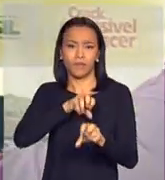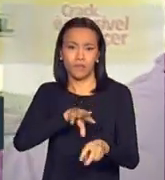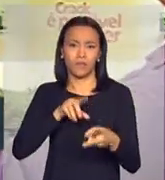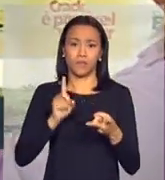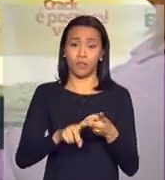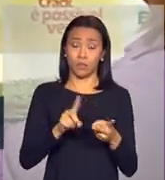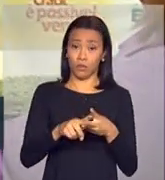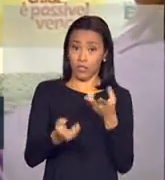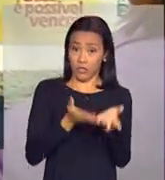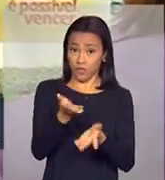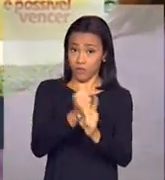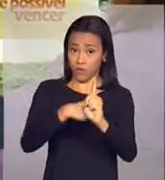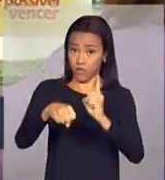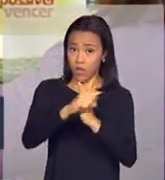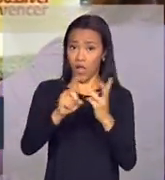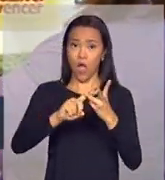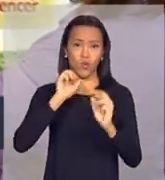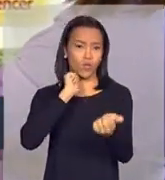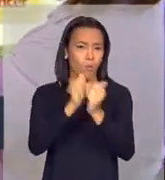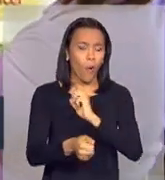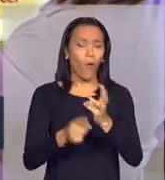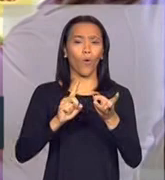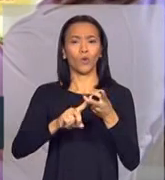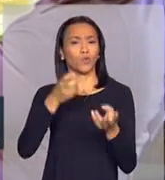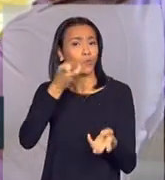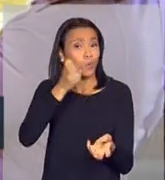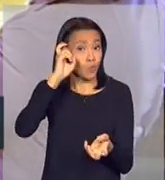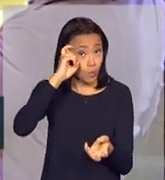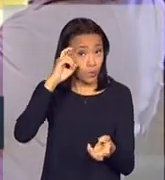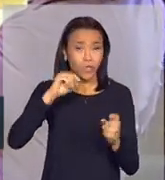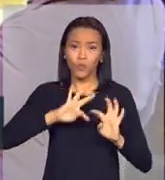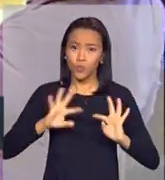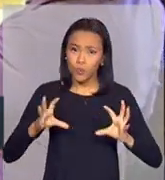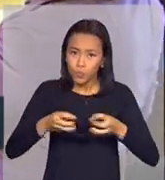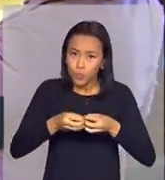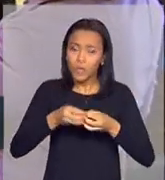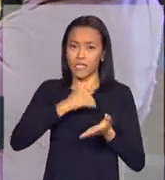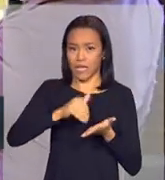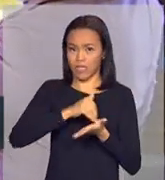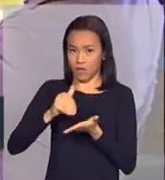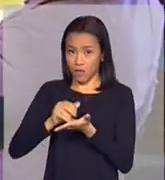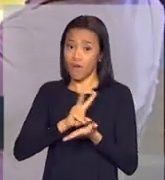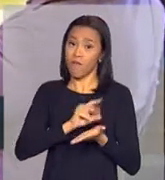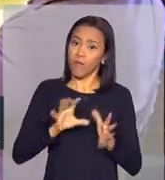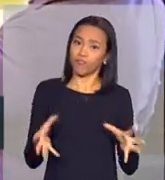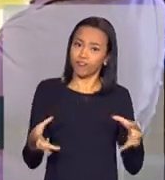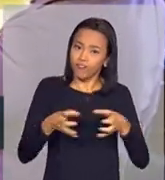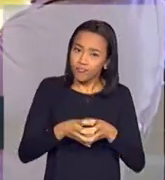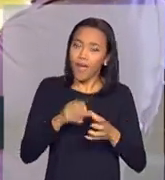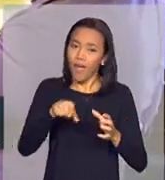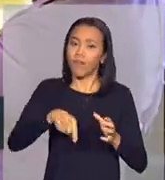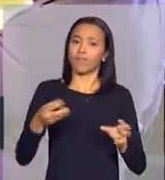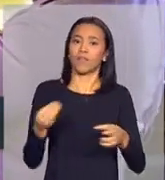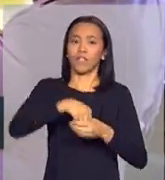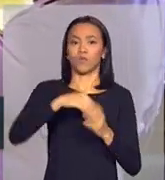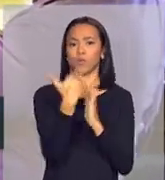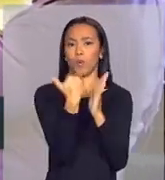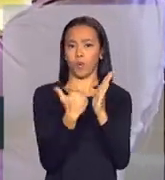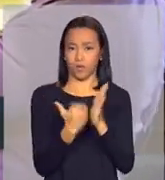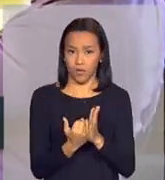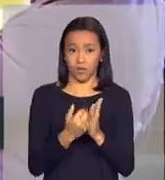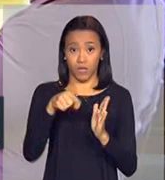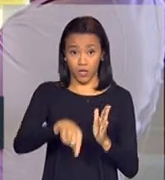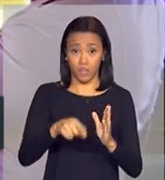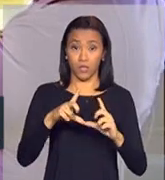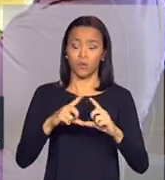serviço social, esportes, cultura, enfim, todas as outras secretarias que fazem parte do plano de enfrentamento ao CRAC do governador do